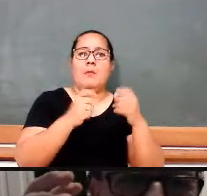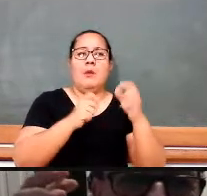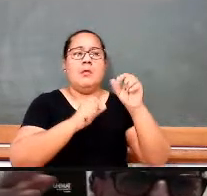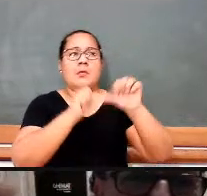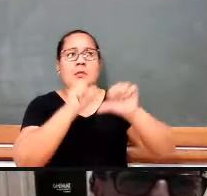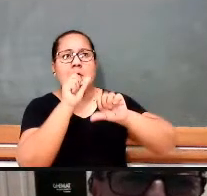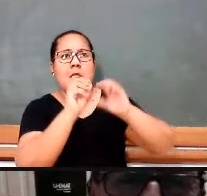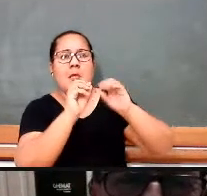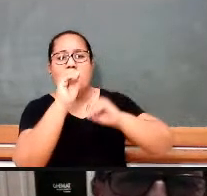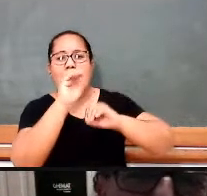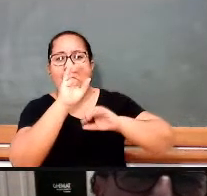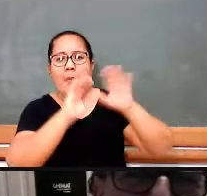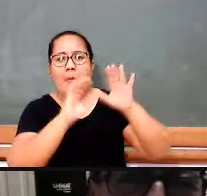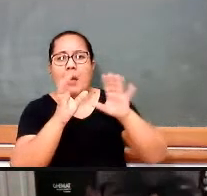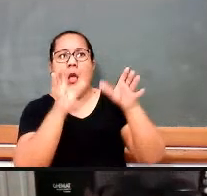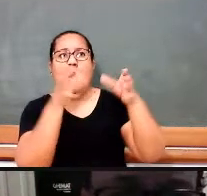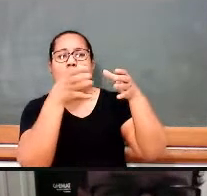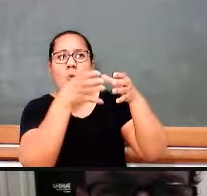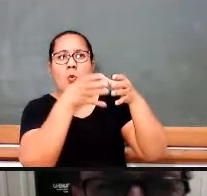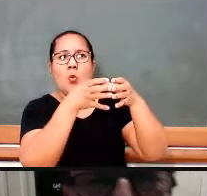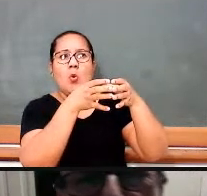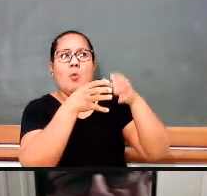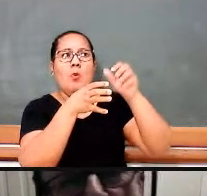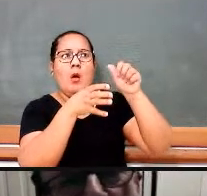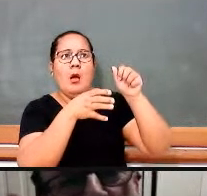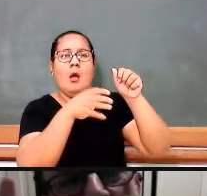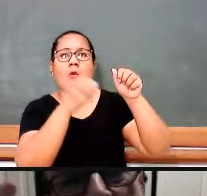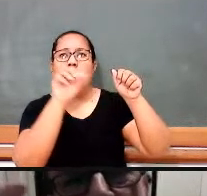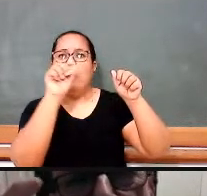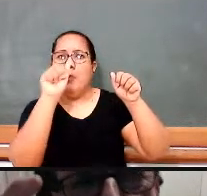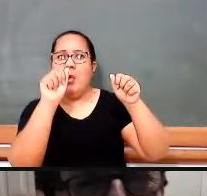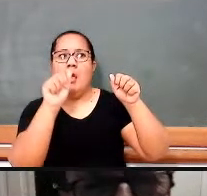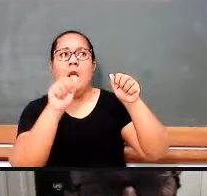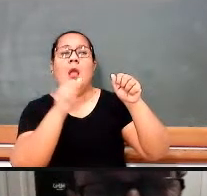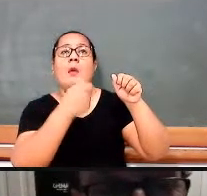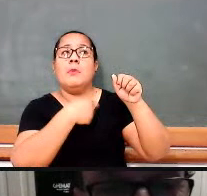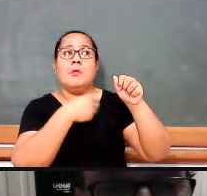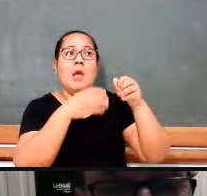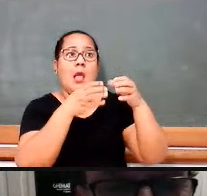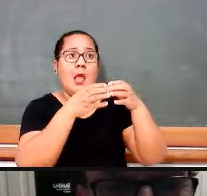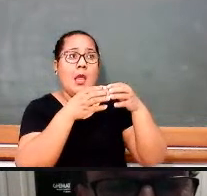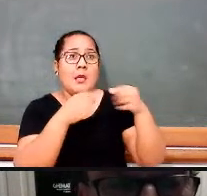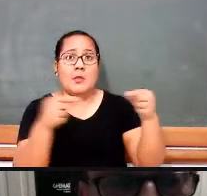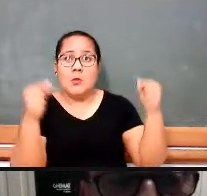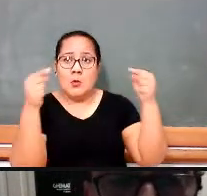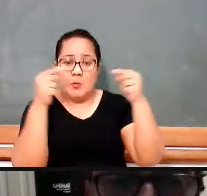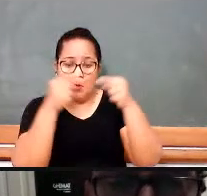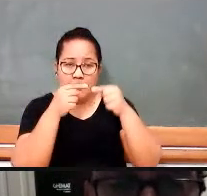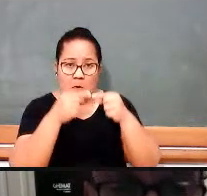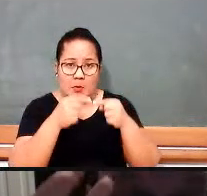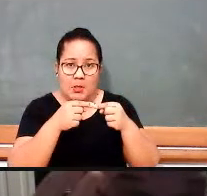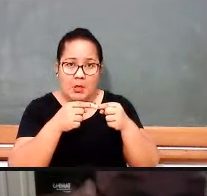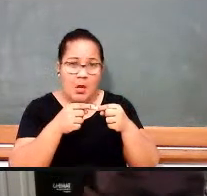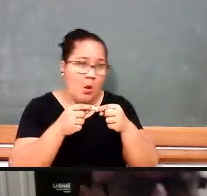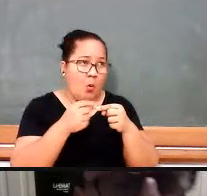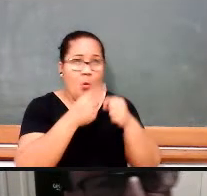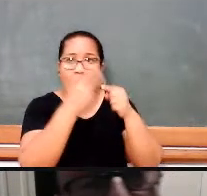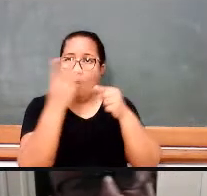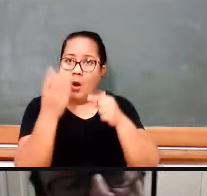entre dois conjuntos de mesma cardinalidade, dois conjuntos que têm mesma cardinalidade, mesma quantidade de elementos,